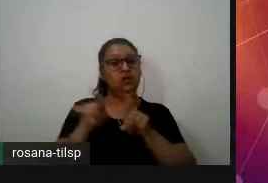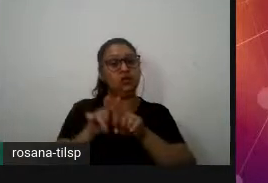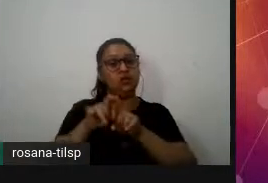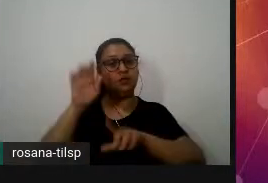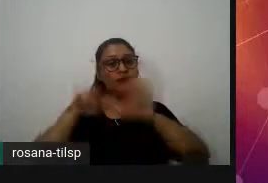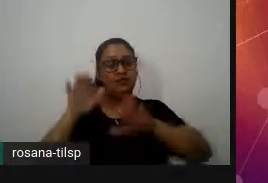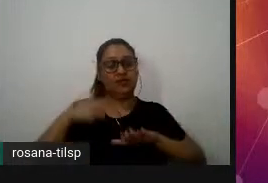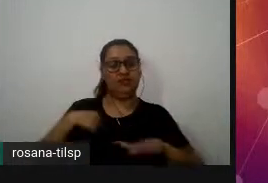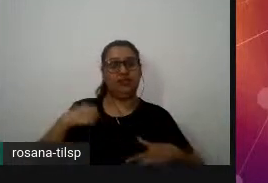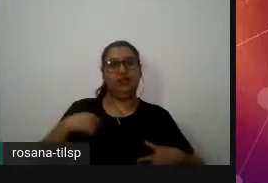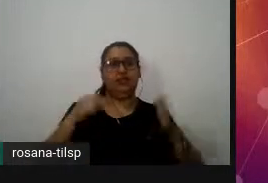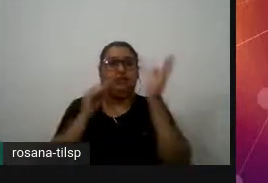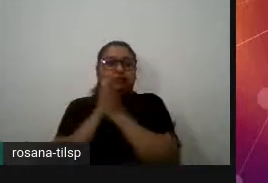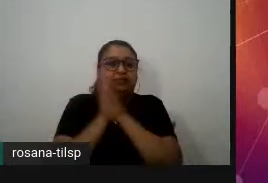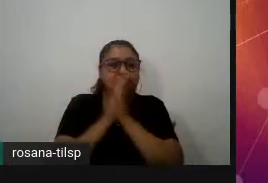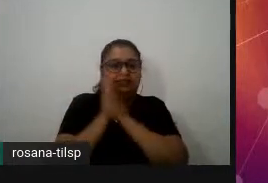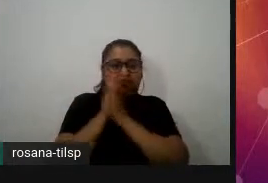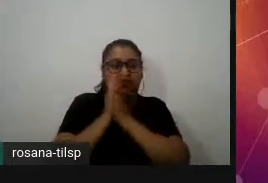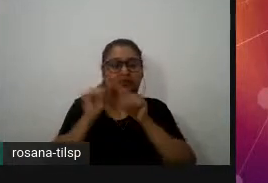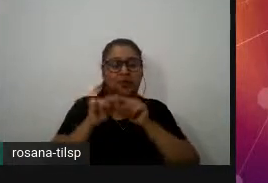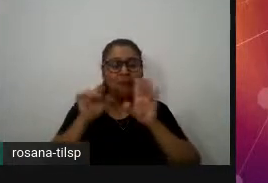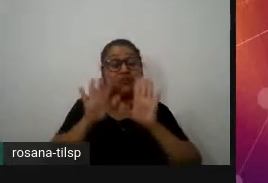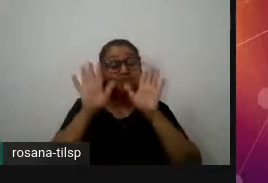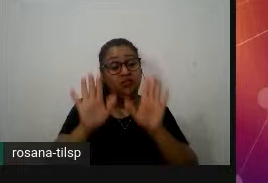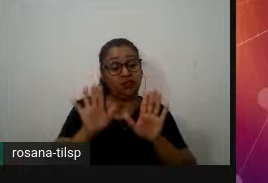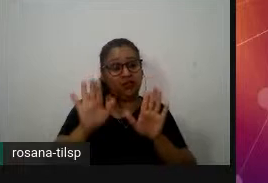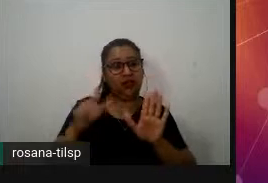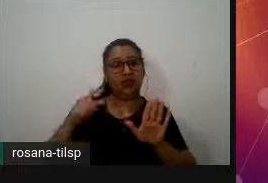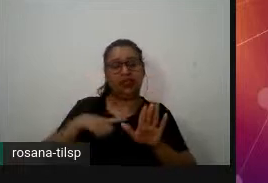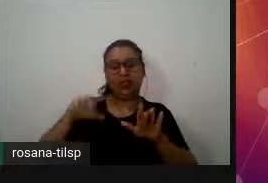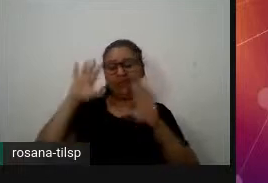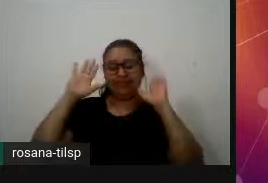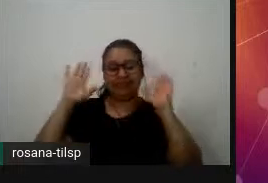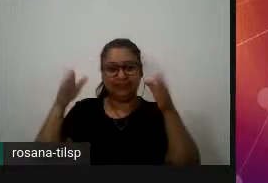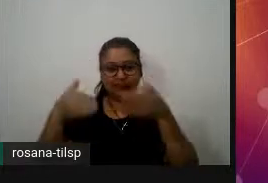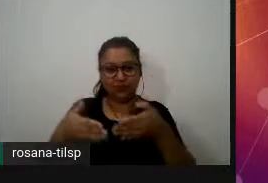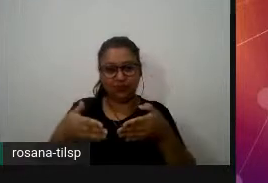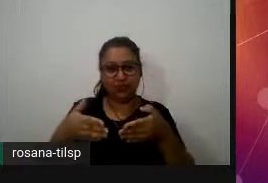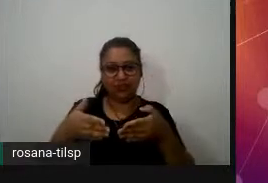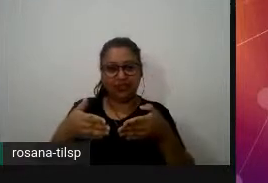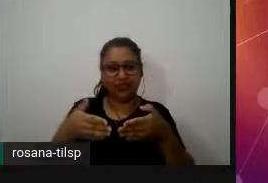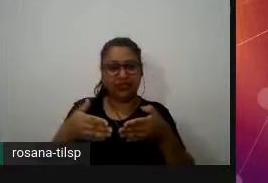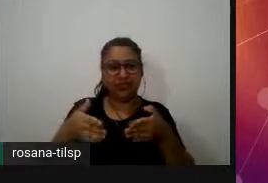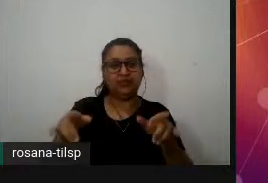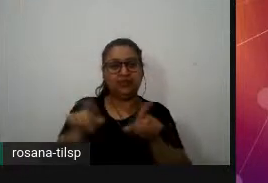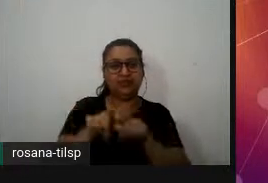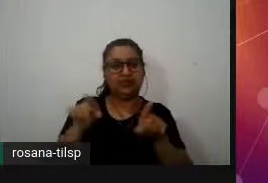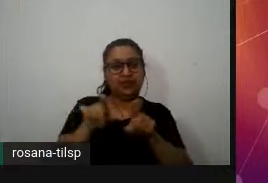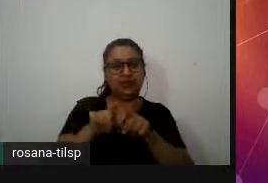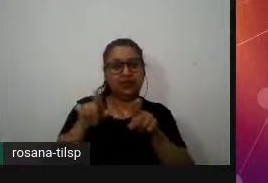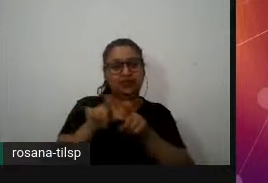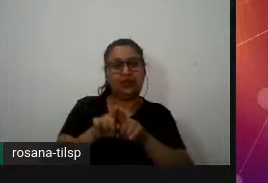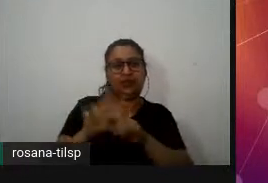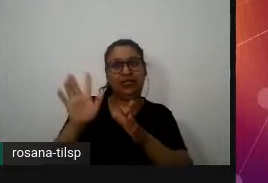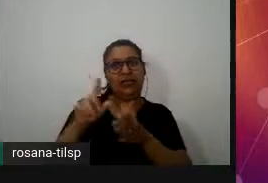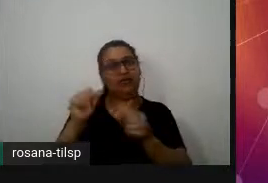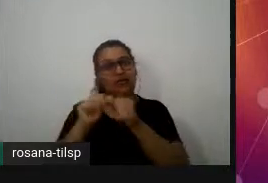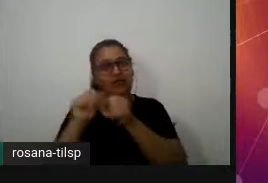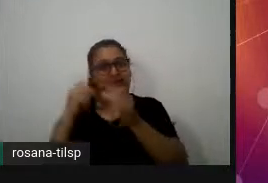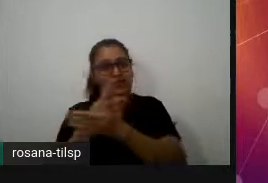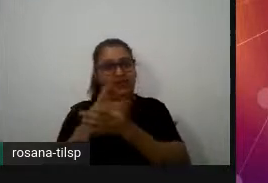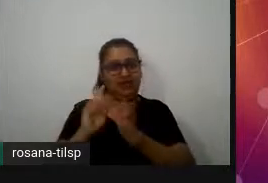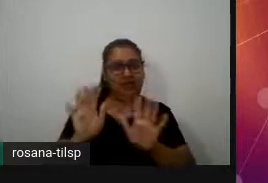entusiasme um bocadinho mas vou tentar ficar muito concentrada para que tal não aconteça e que consigam